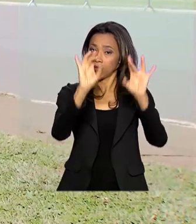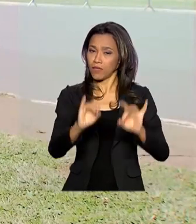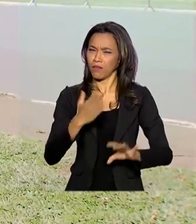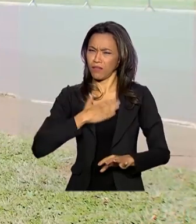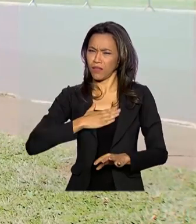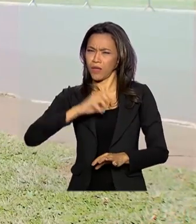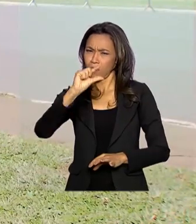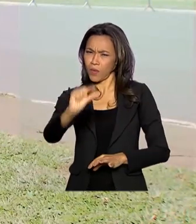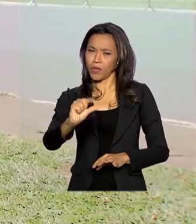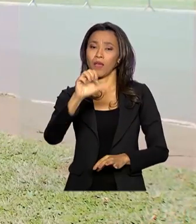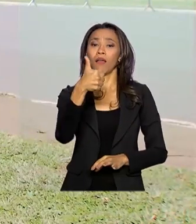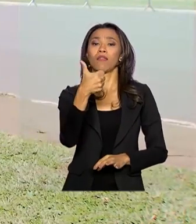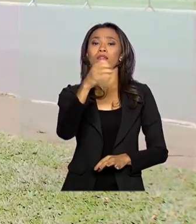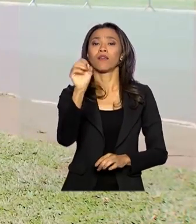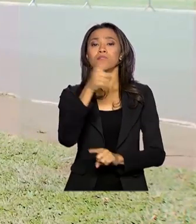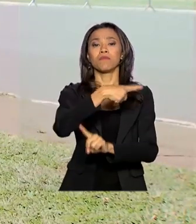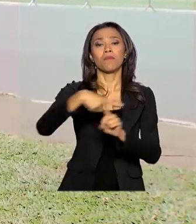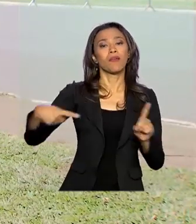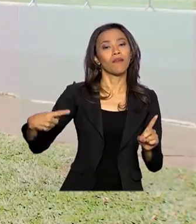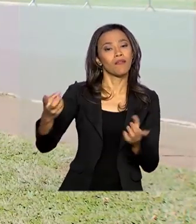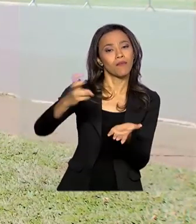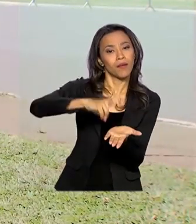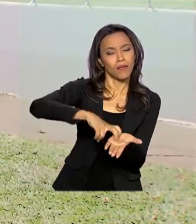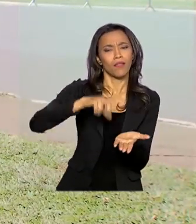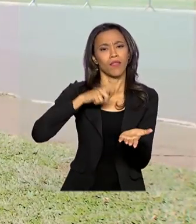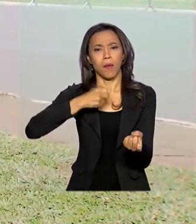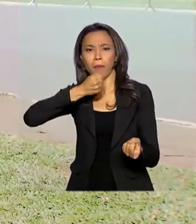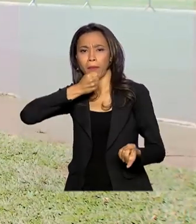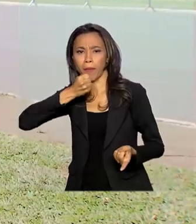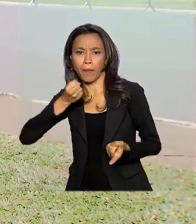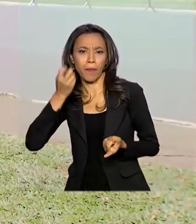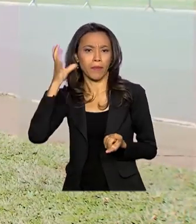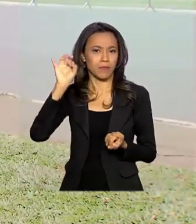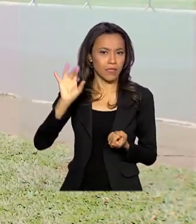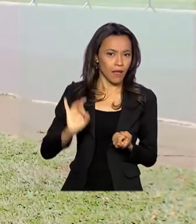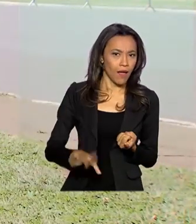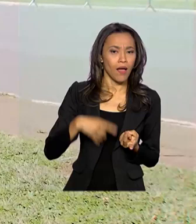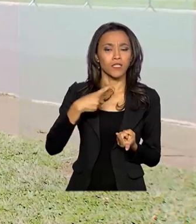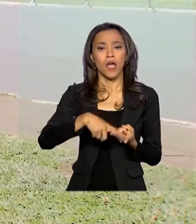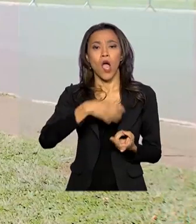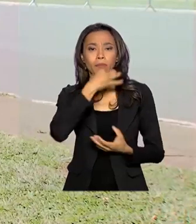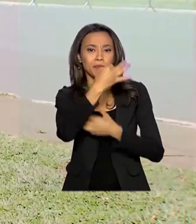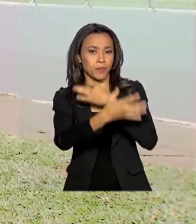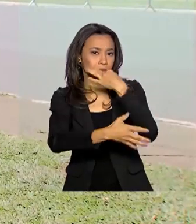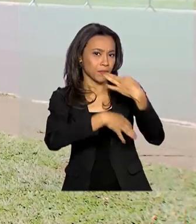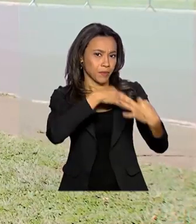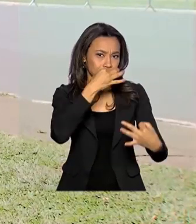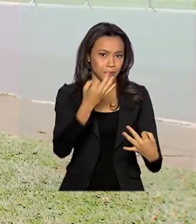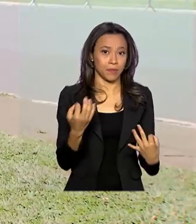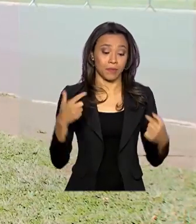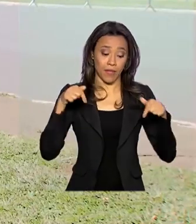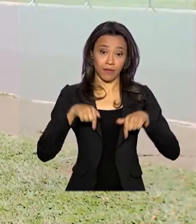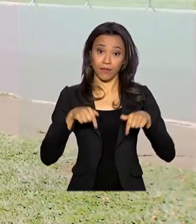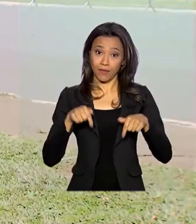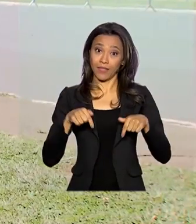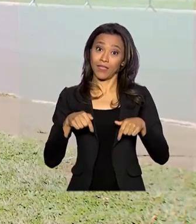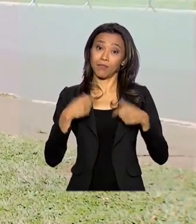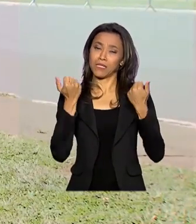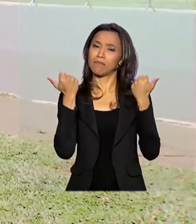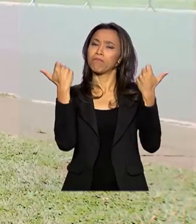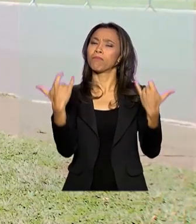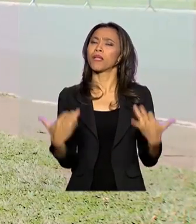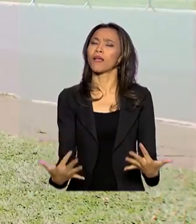daqui a pouquinho, às 10h30 da manhã. Teremos reportagens especiais, comentaristas no nosso estúdio pra explicar